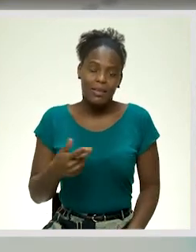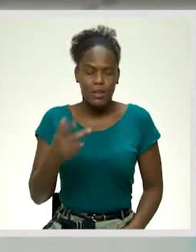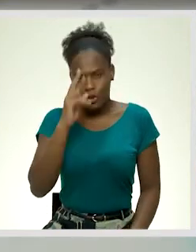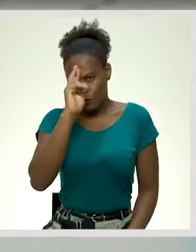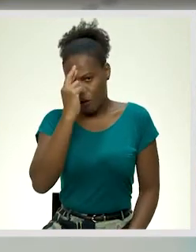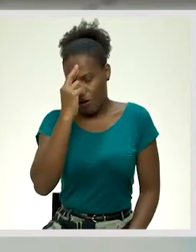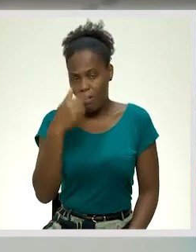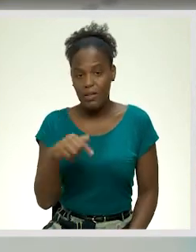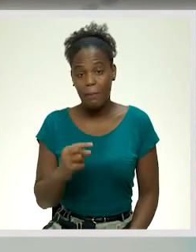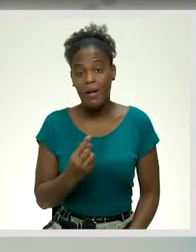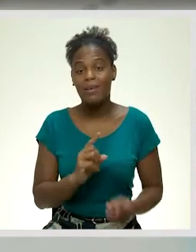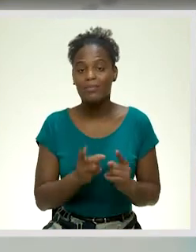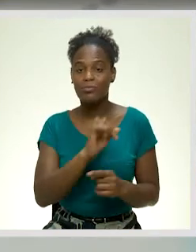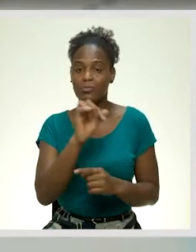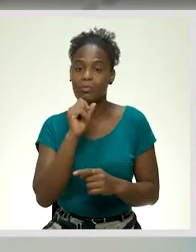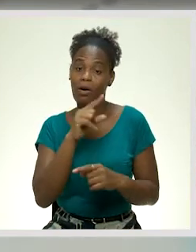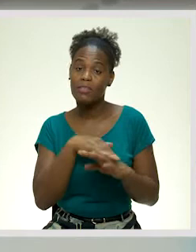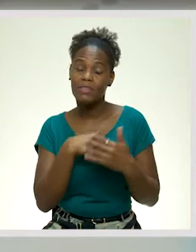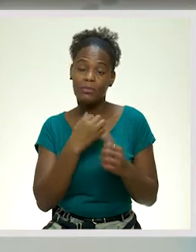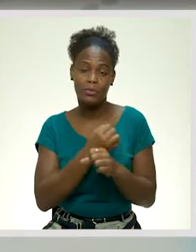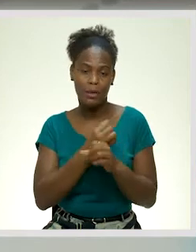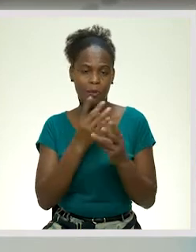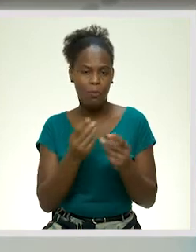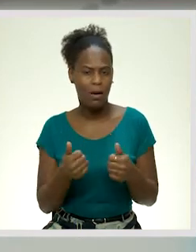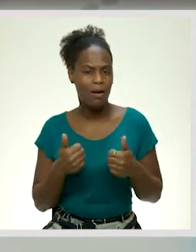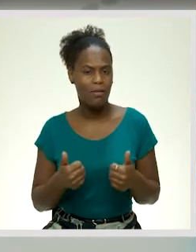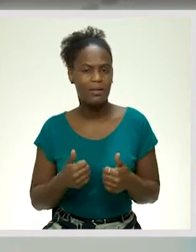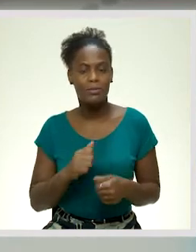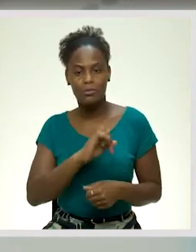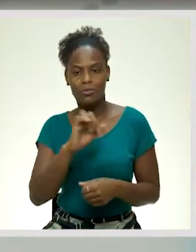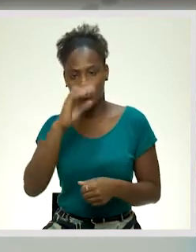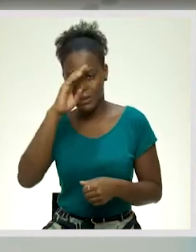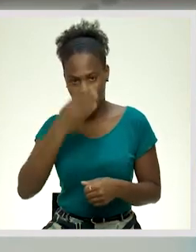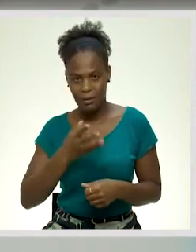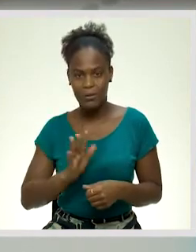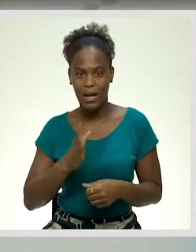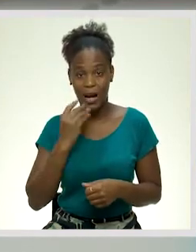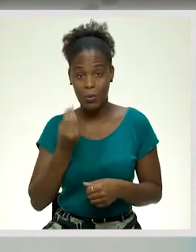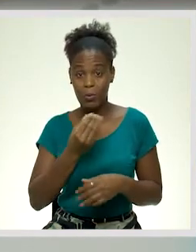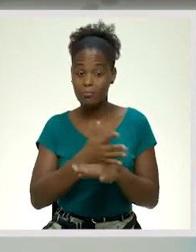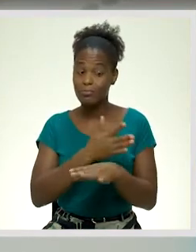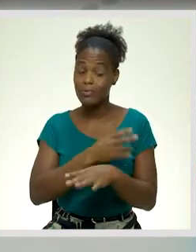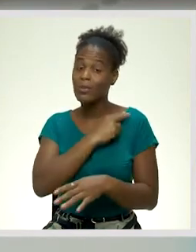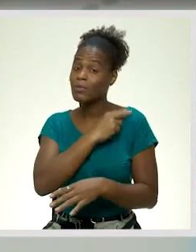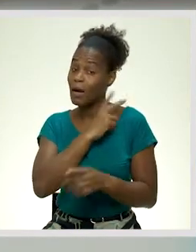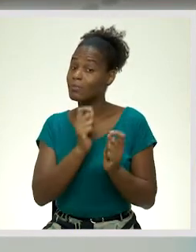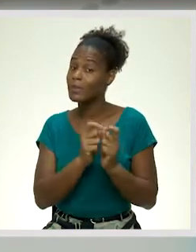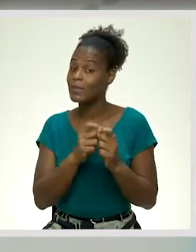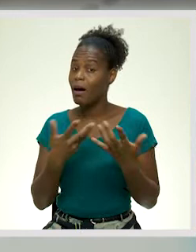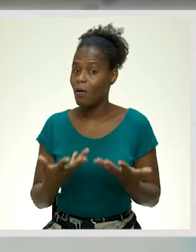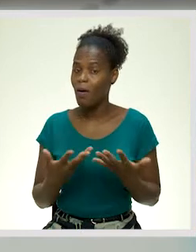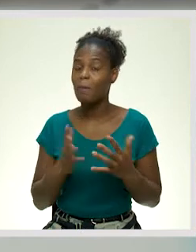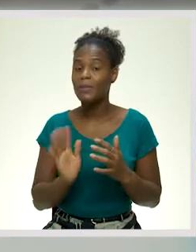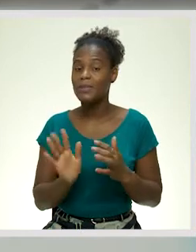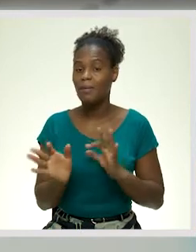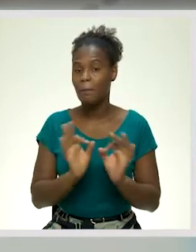esforçar-se para que possa fazer um trabalho de qualidade. Já sabe, é aluno pré-universitário, desde agora